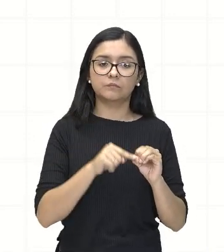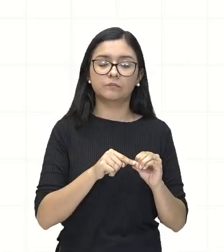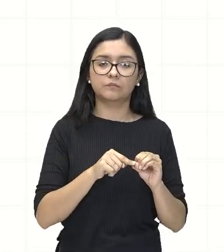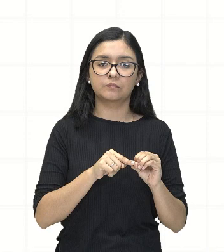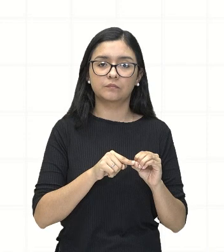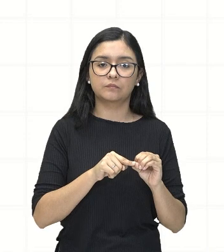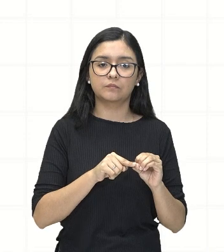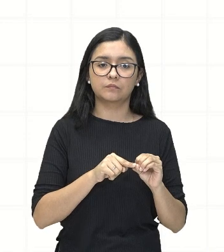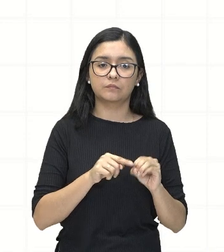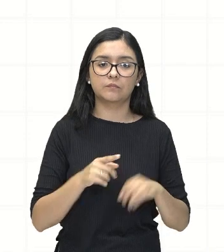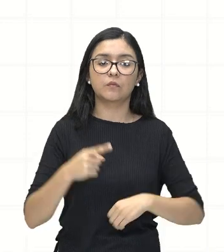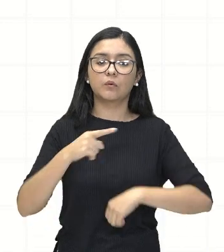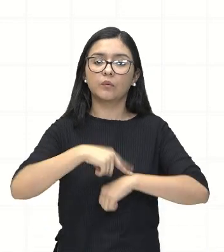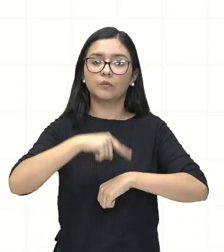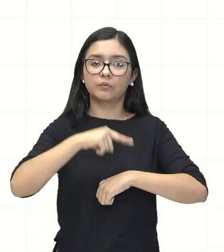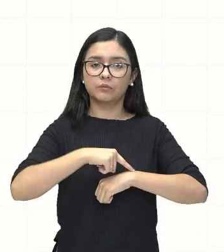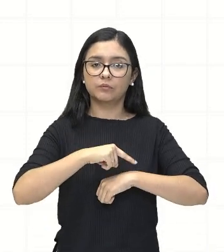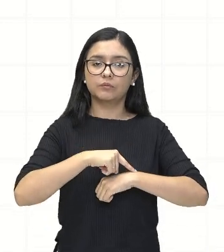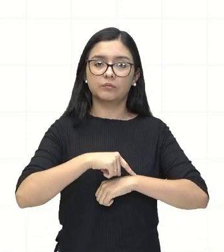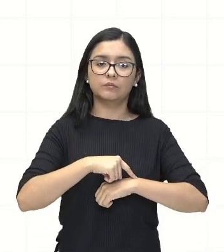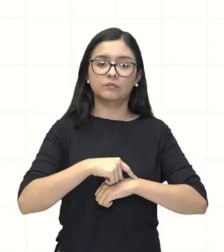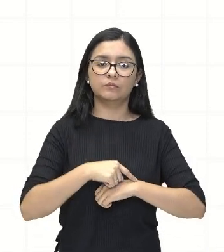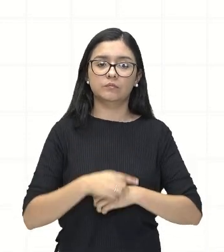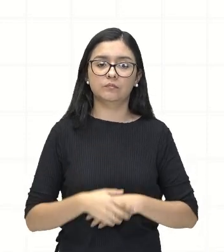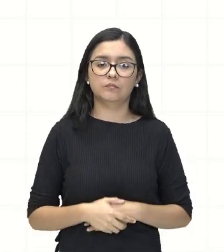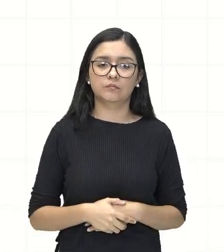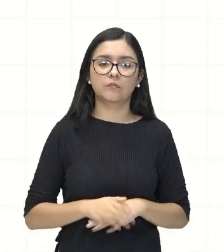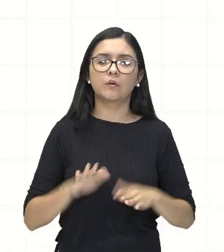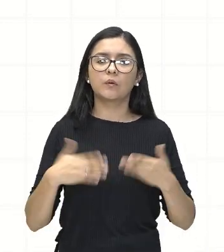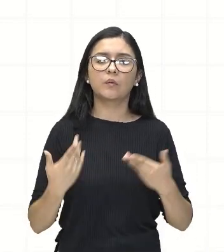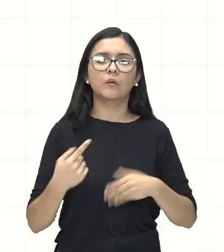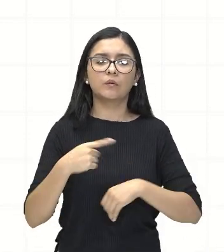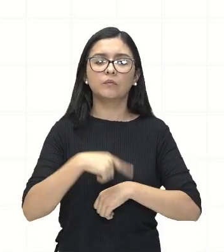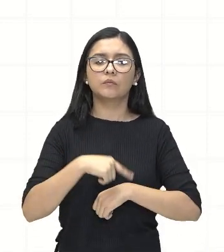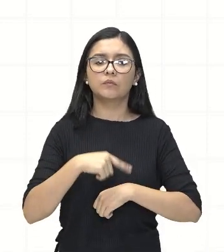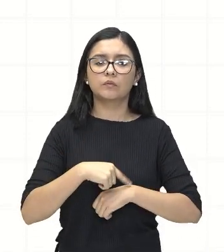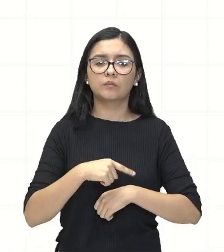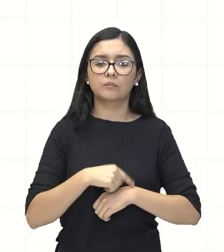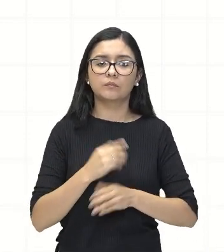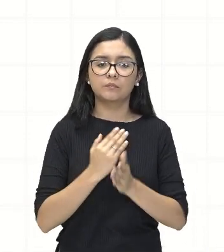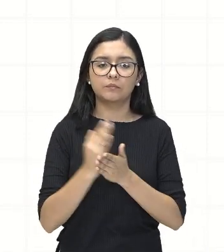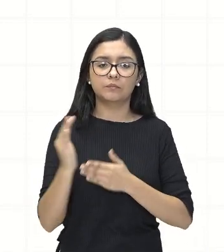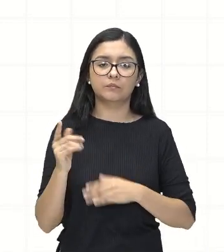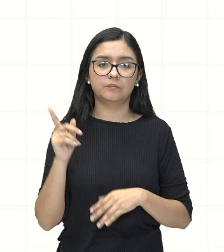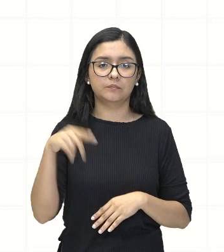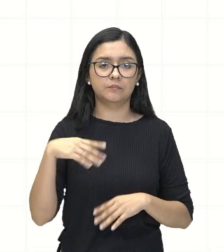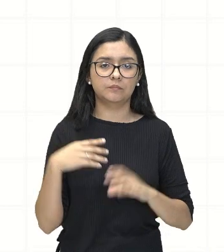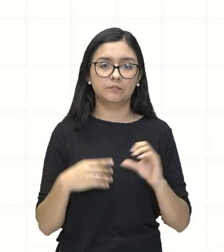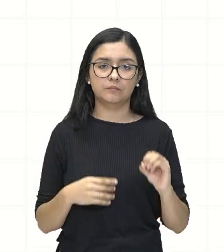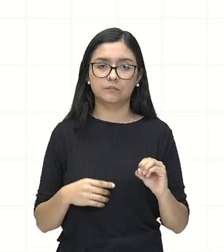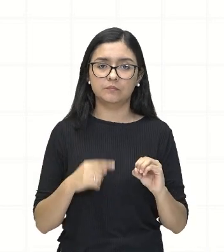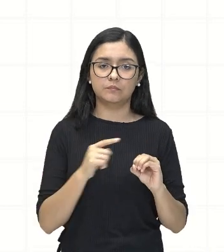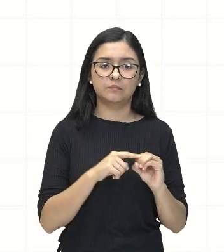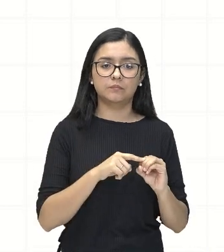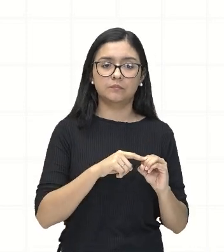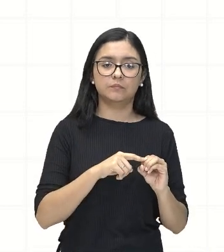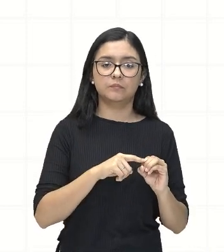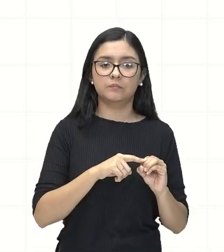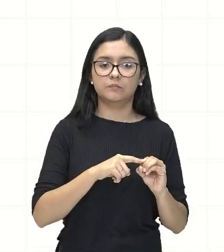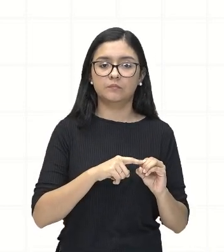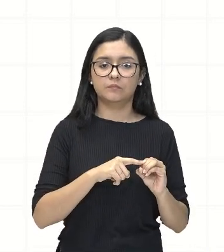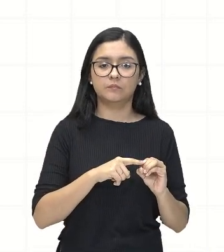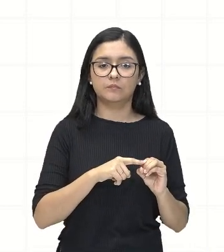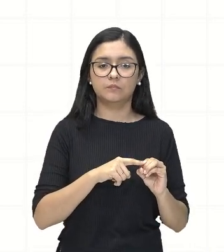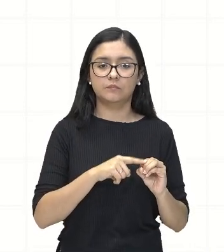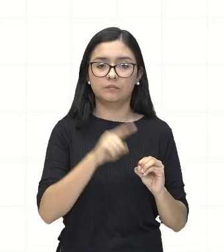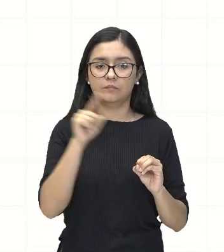num tempo. Esse tempo aqui foi o começo, então o tempo é 0. Aí ele demorou aqui